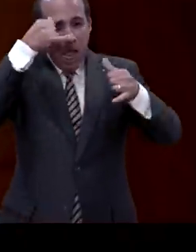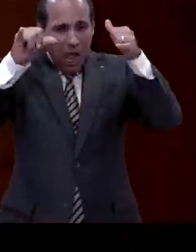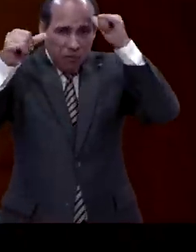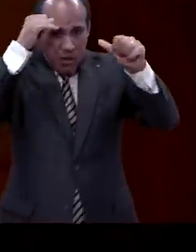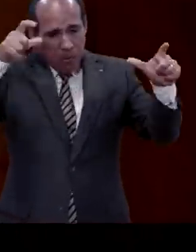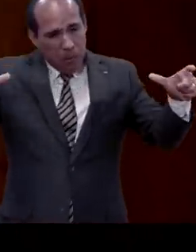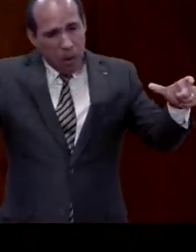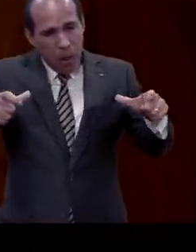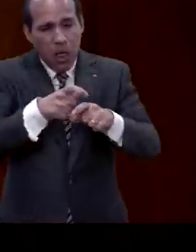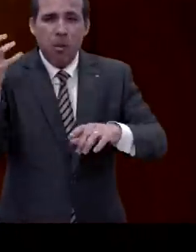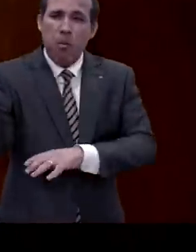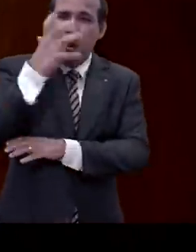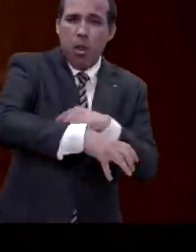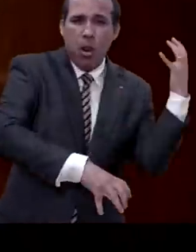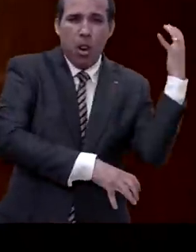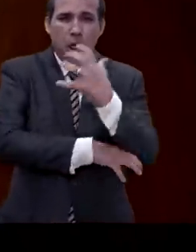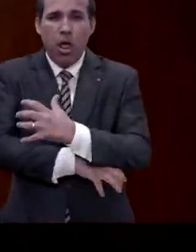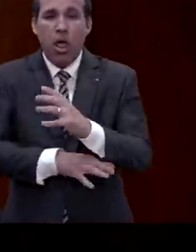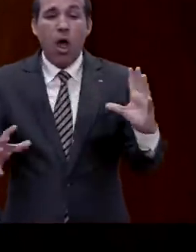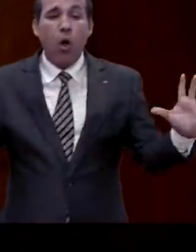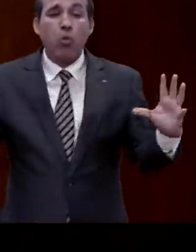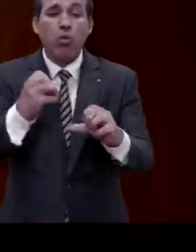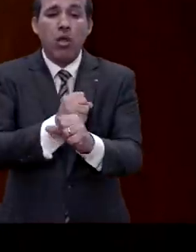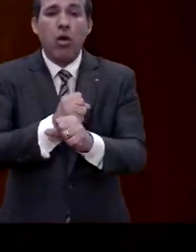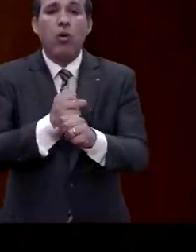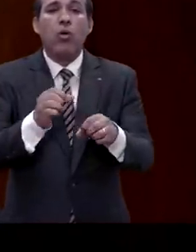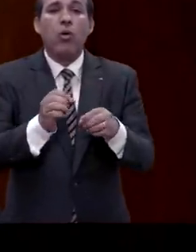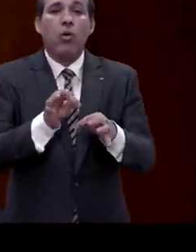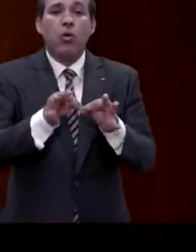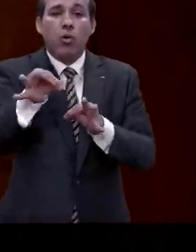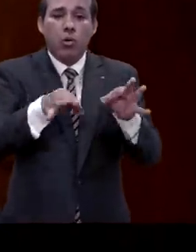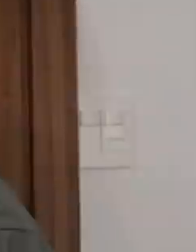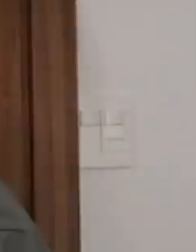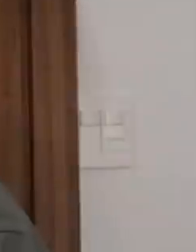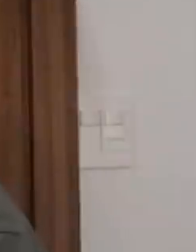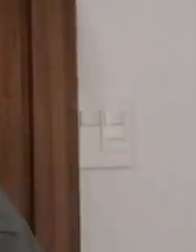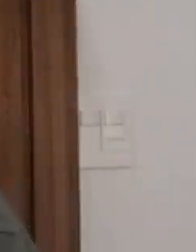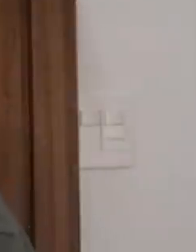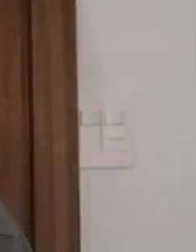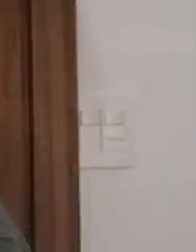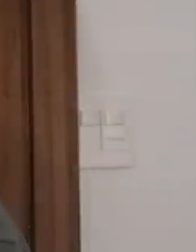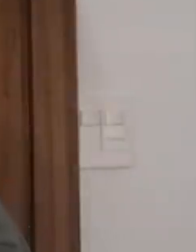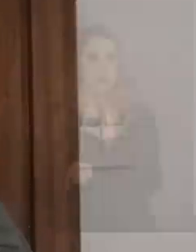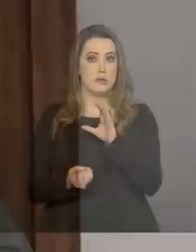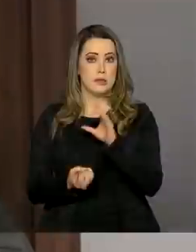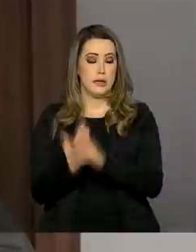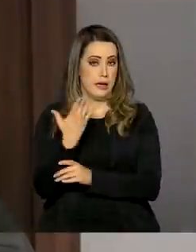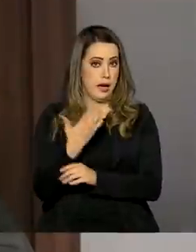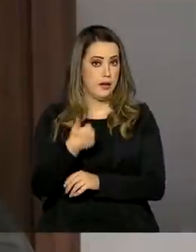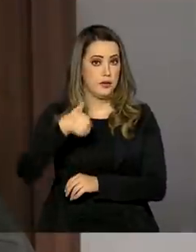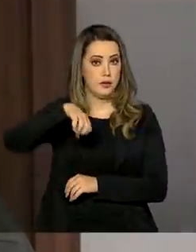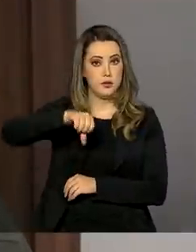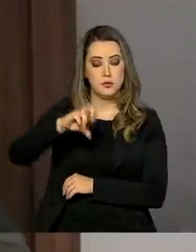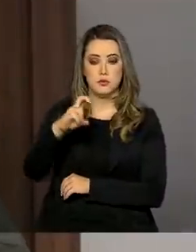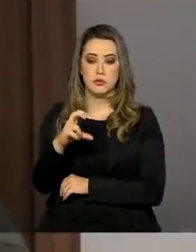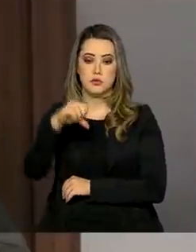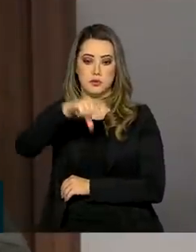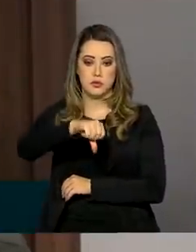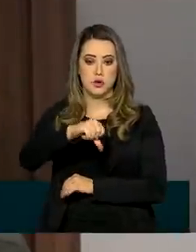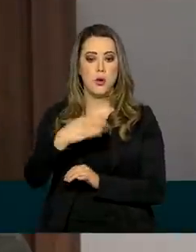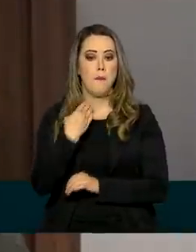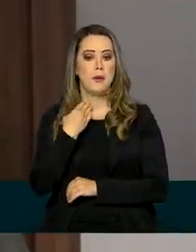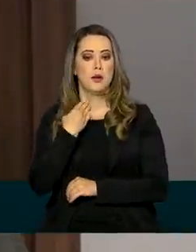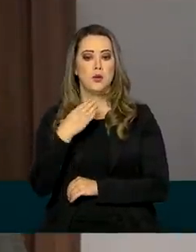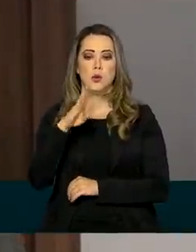o desmatamento de área equivalente a mil quilômetros quadrados. Fundado em 1959, o Banco